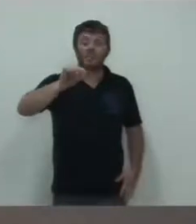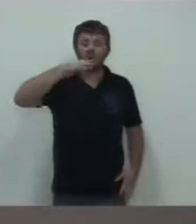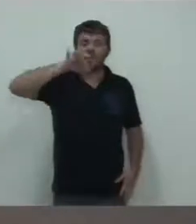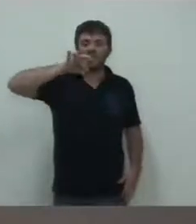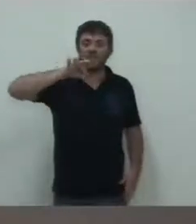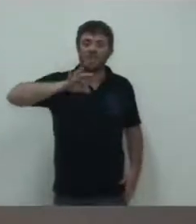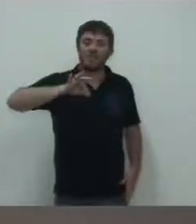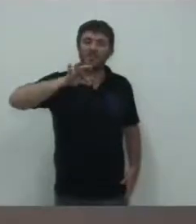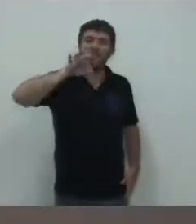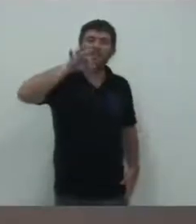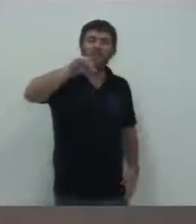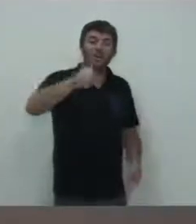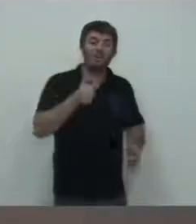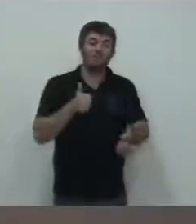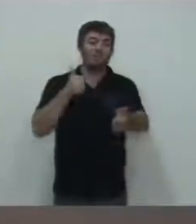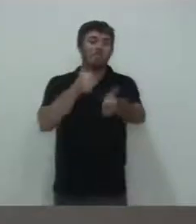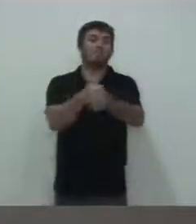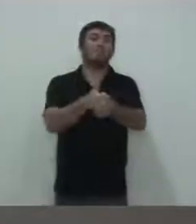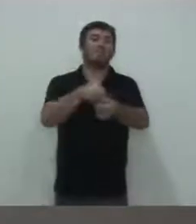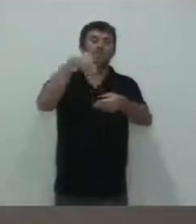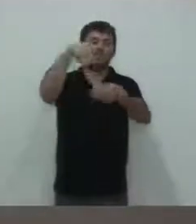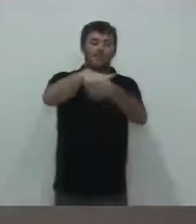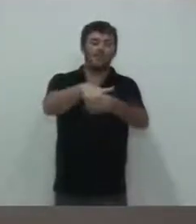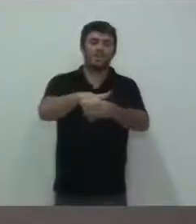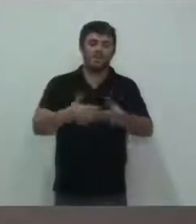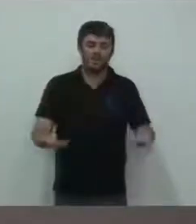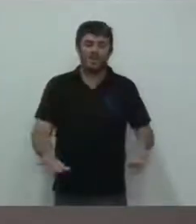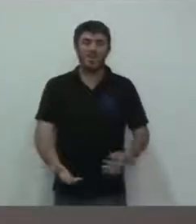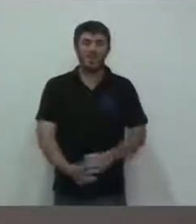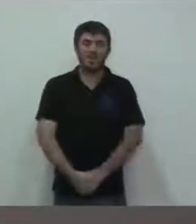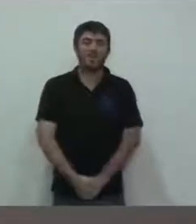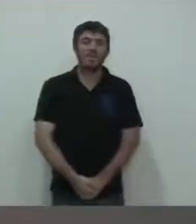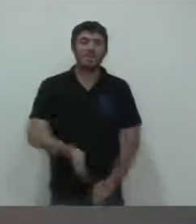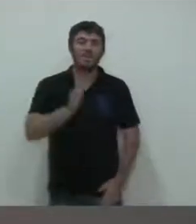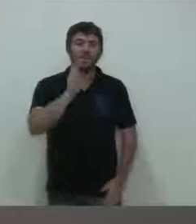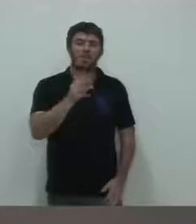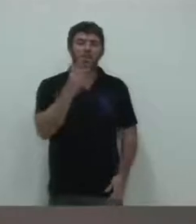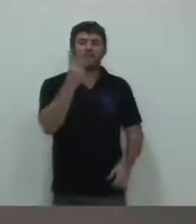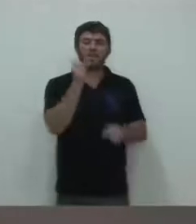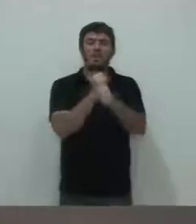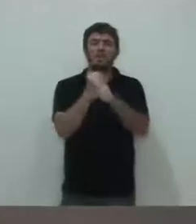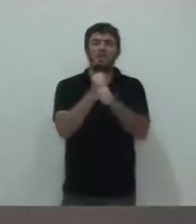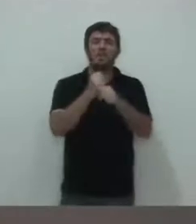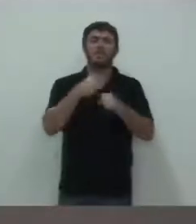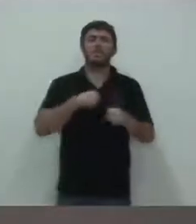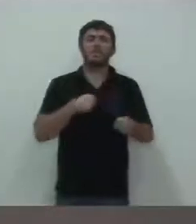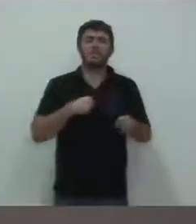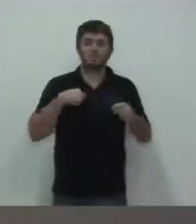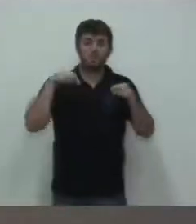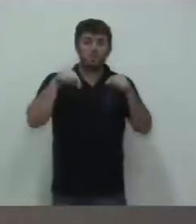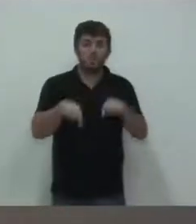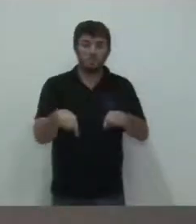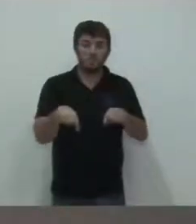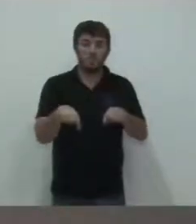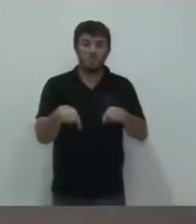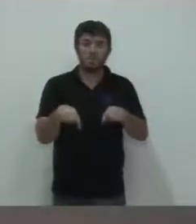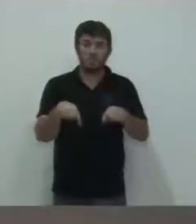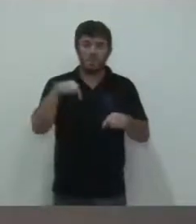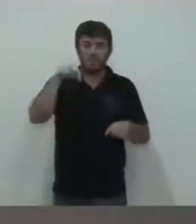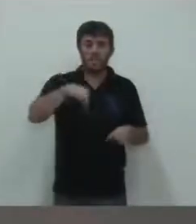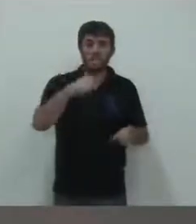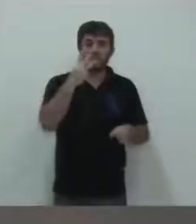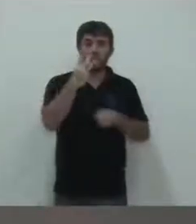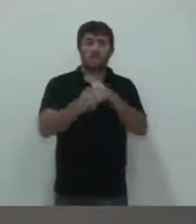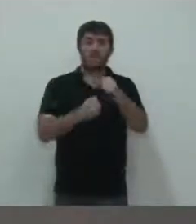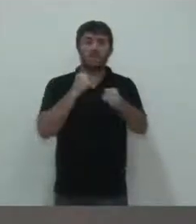Então eu espero que o povo acorde. Porque faz três anos que eu estou aqui. Esse mês aqui faz três anos.